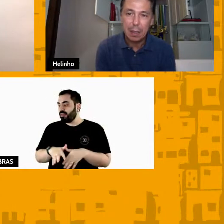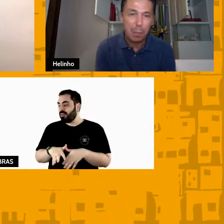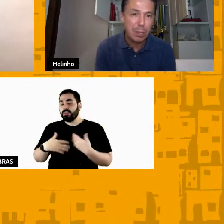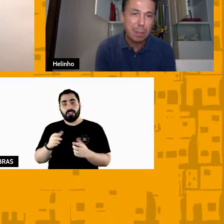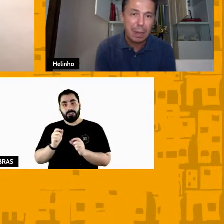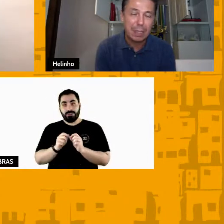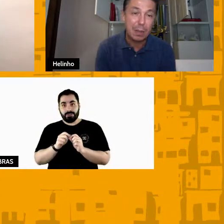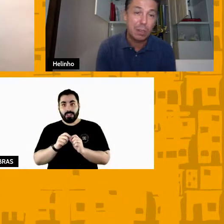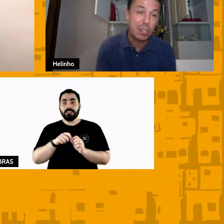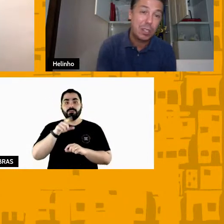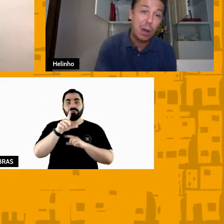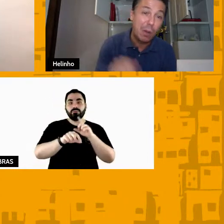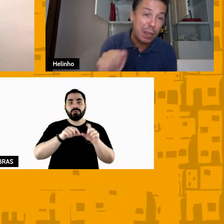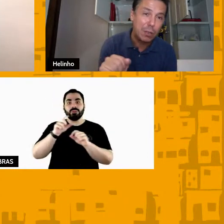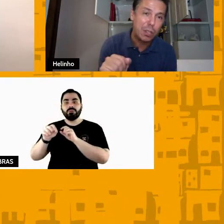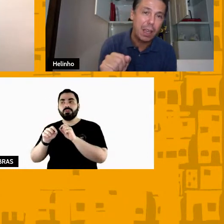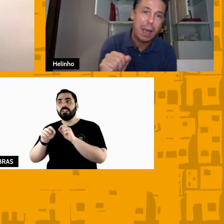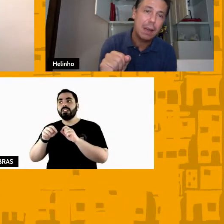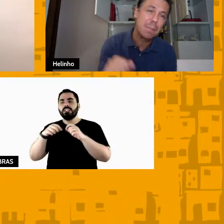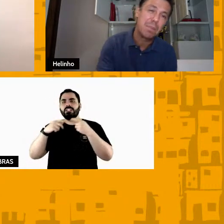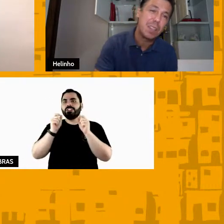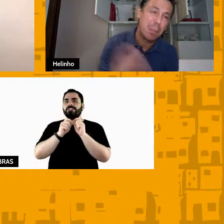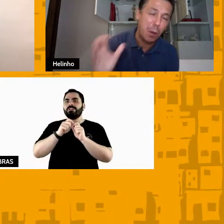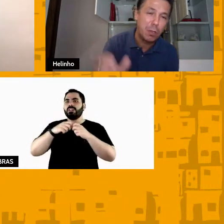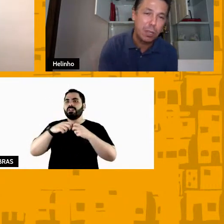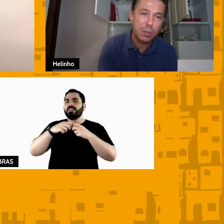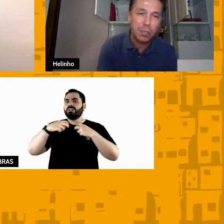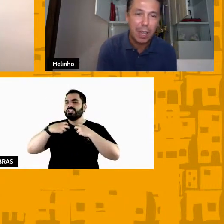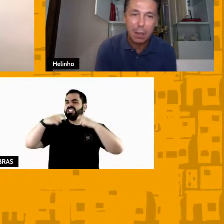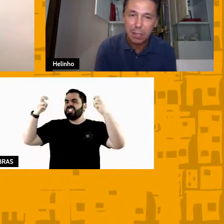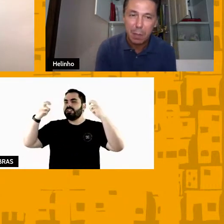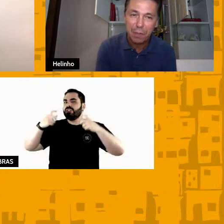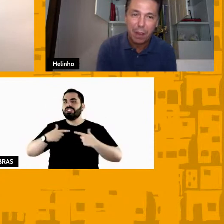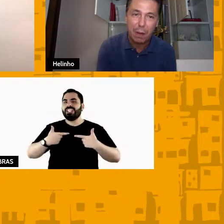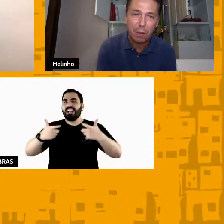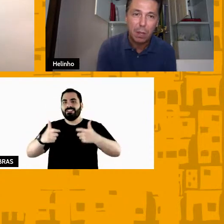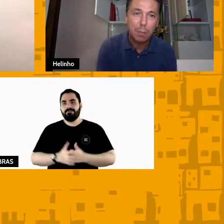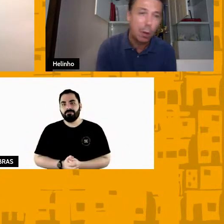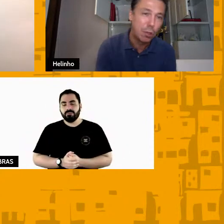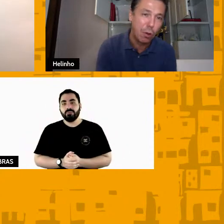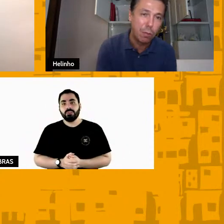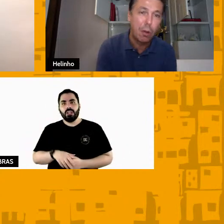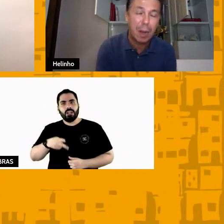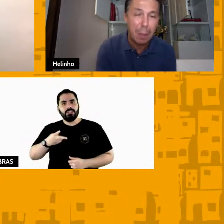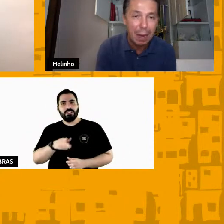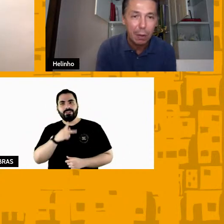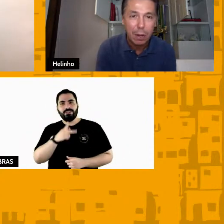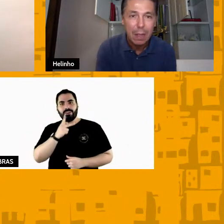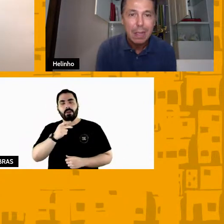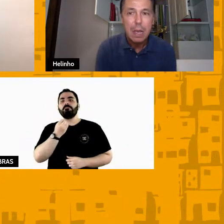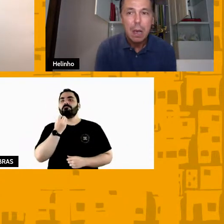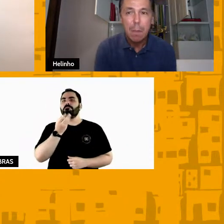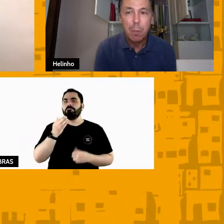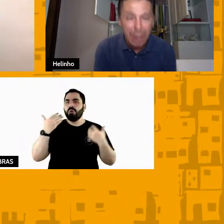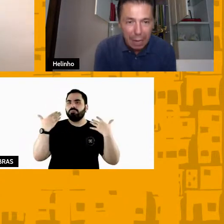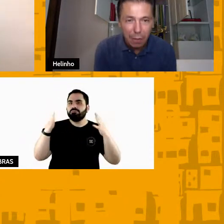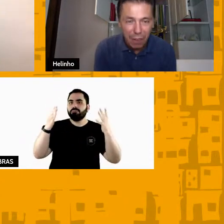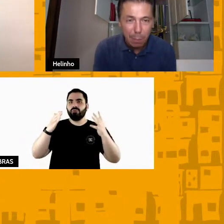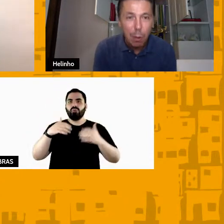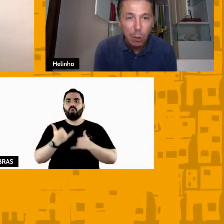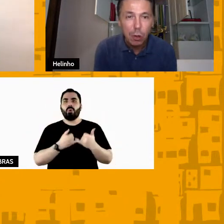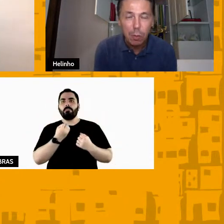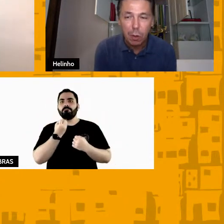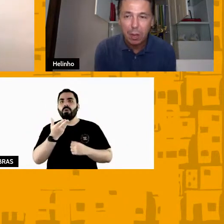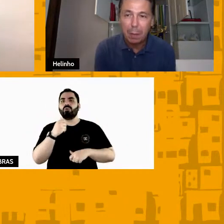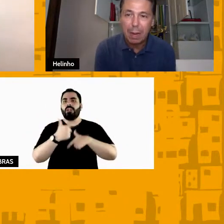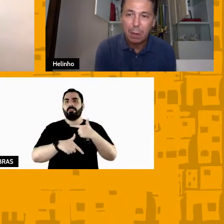e depois da preleção a gente dá o grito de guerra e depois do grito de guerra eu sempre falo bom jogo bom trabalho por que que